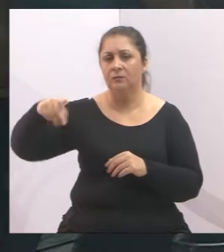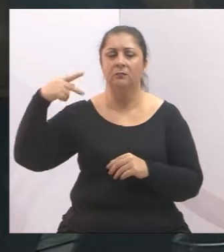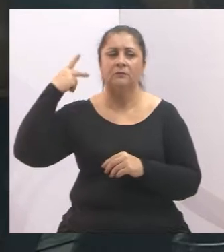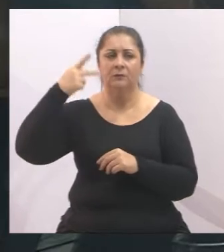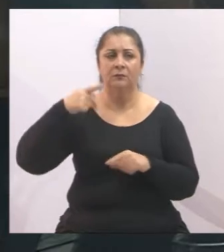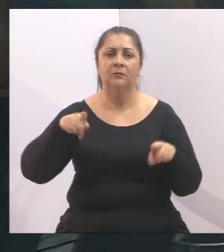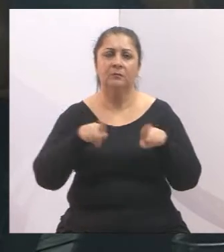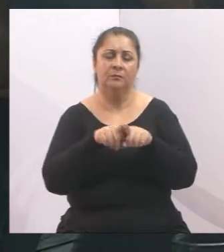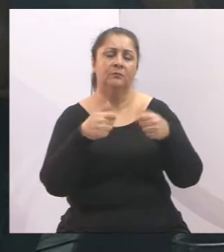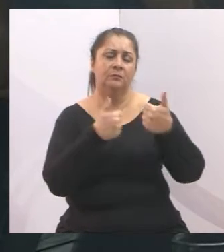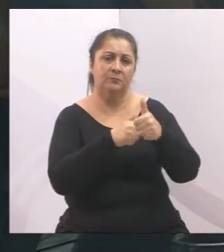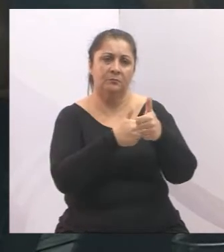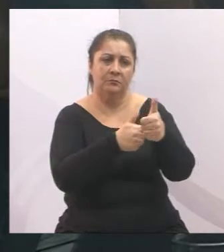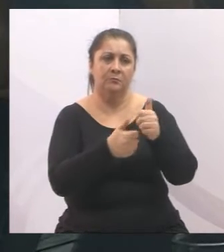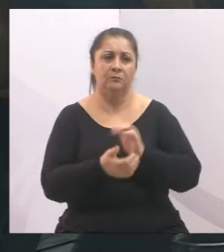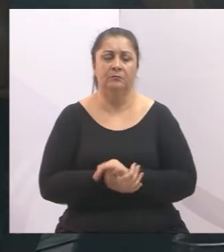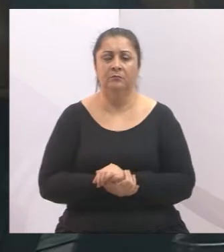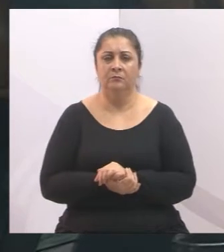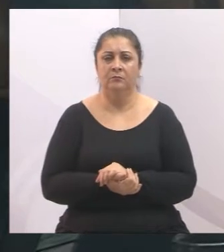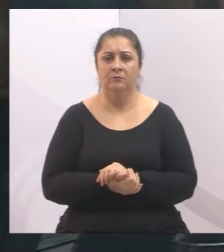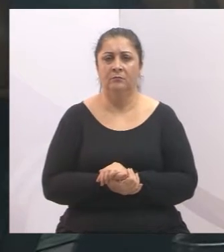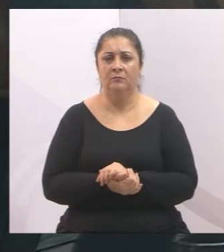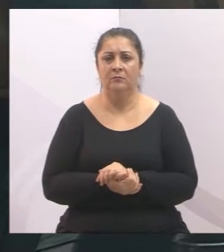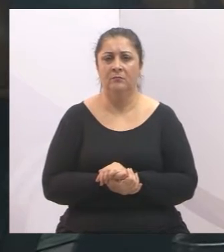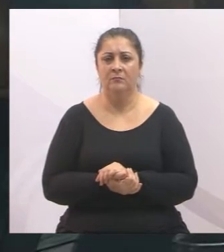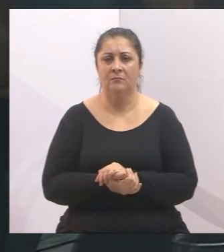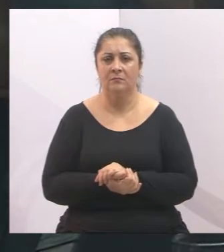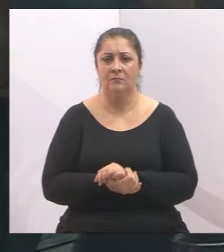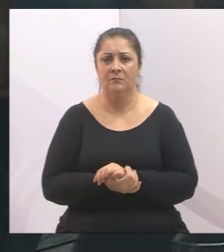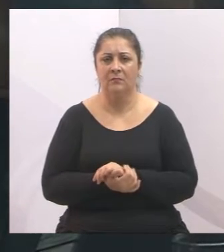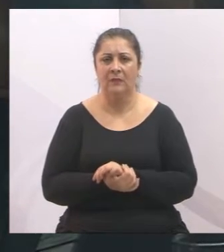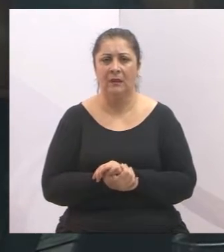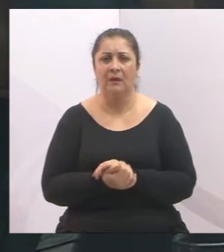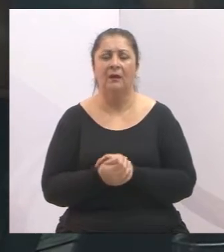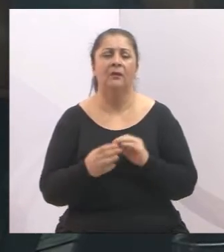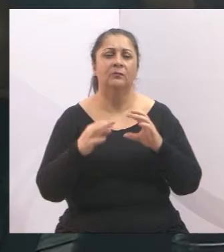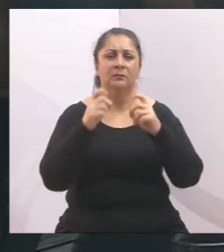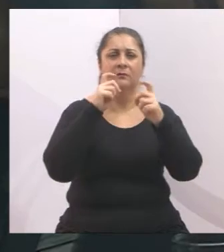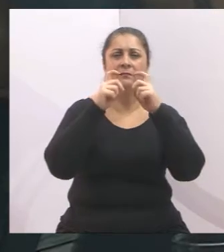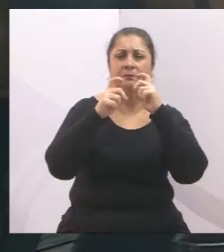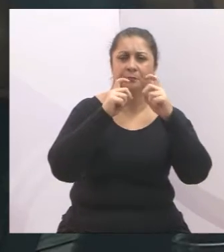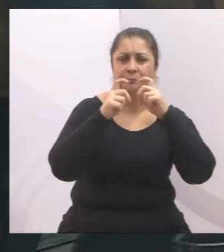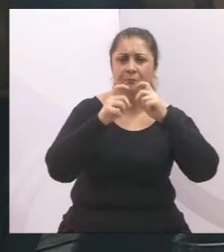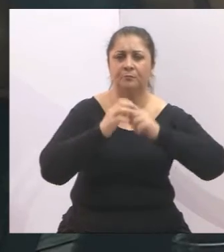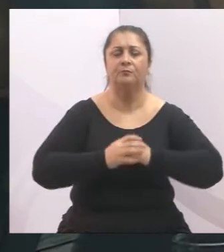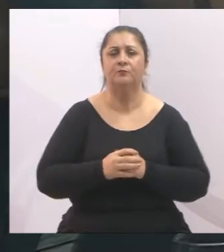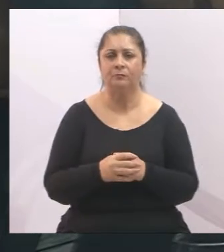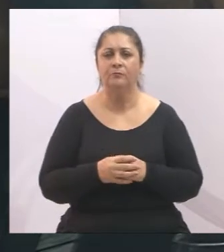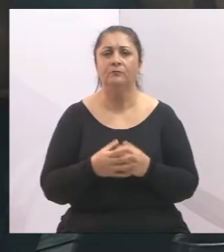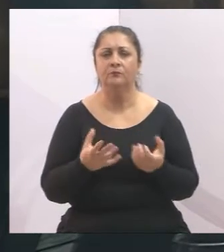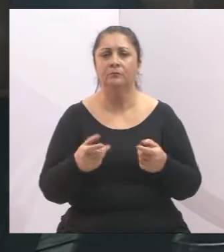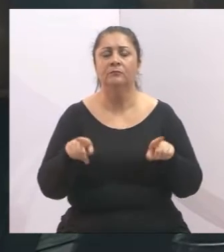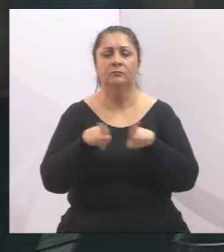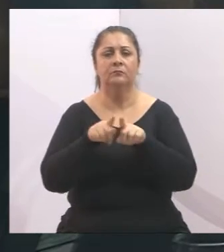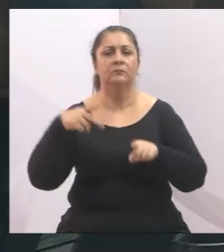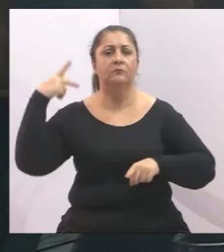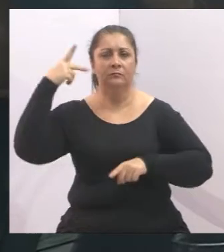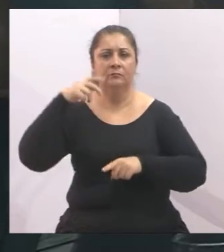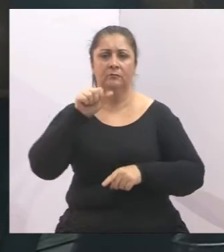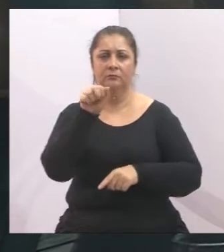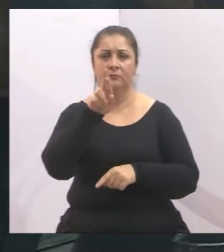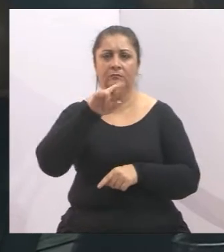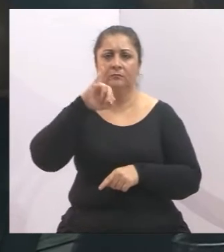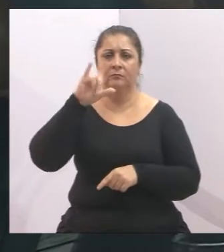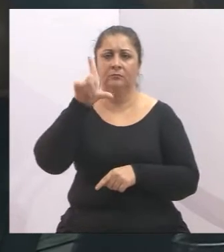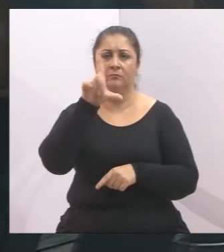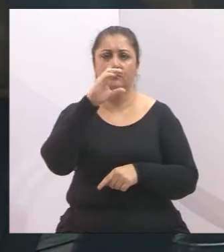também acompanharam quase que todas as oitivas, né? Quero aqui registrar também o vereador Arildo, o